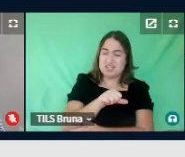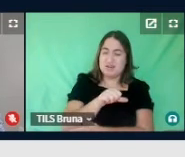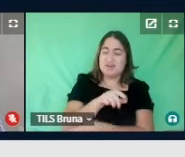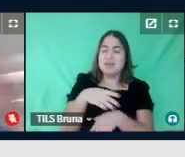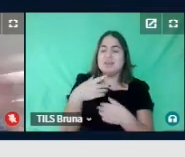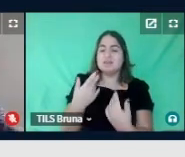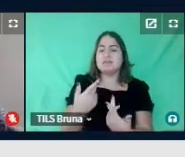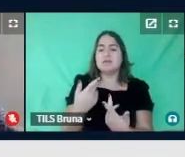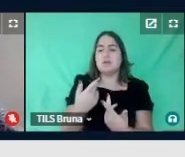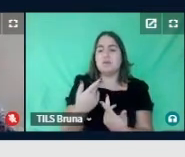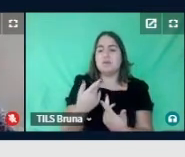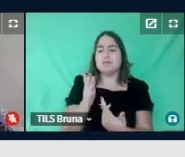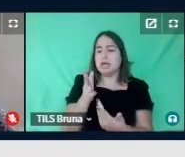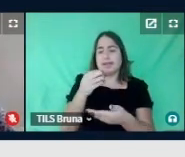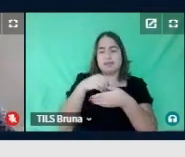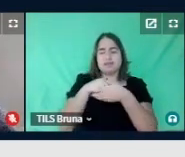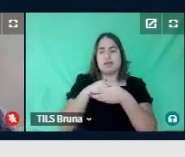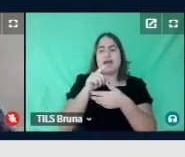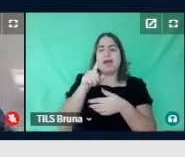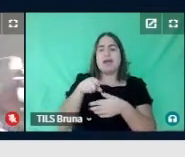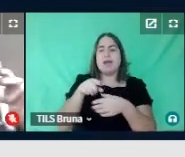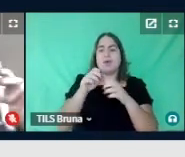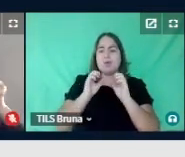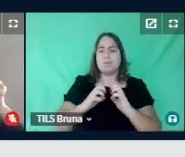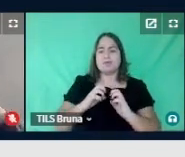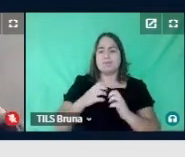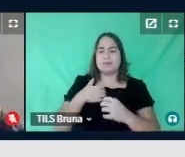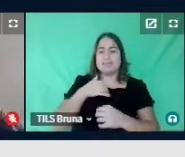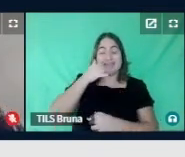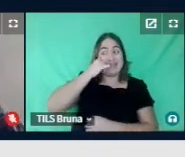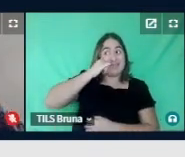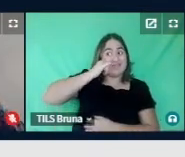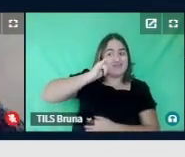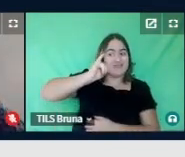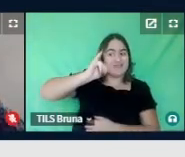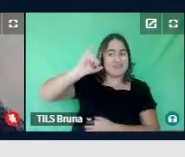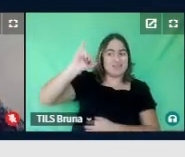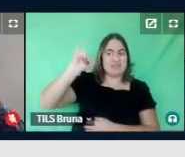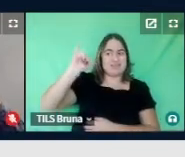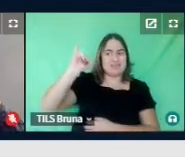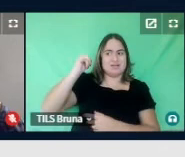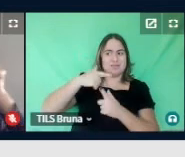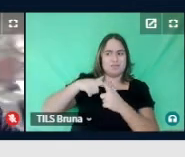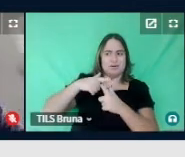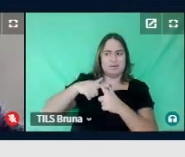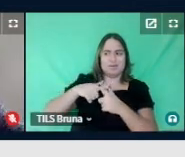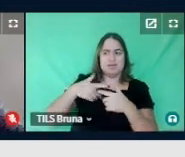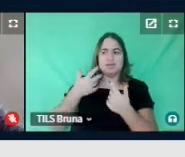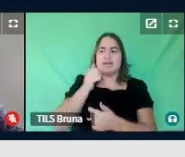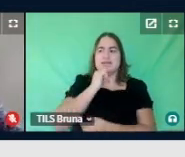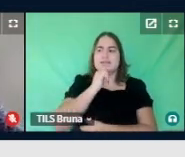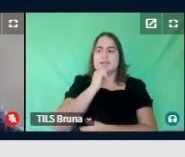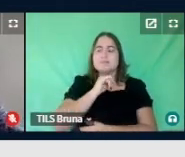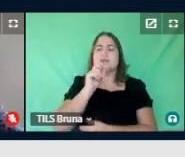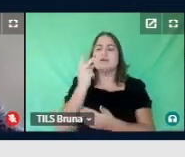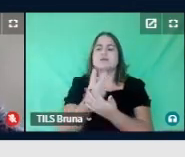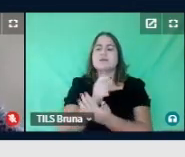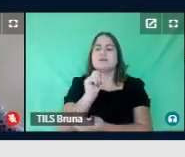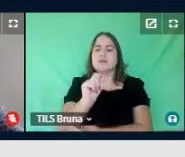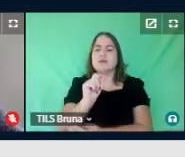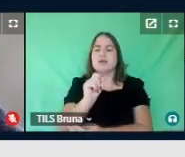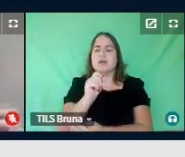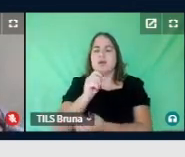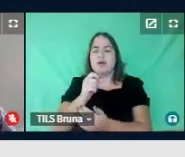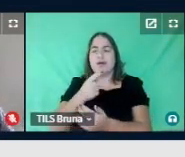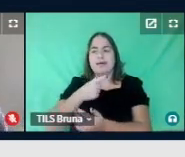por reforçamento negativo é aquele comportamento que evita o aversivo. Exemplos desse tipo de comportamento são comportamentos de fuga e de